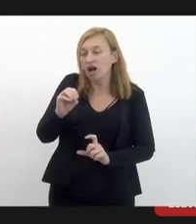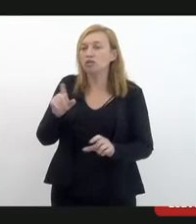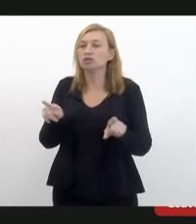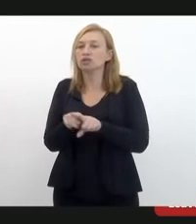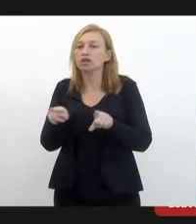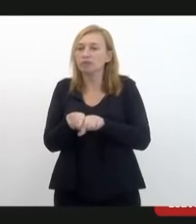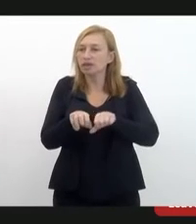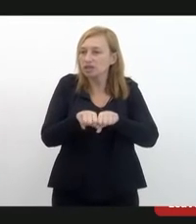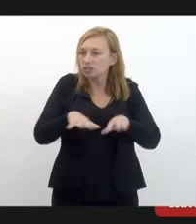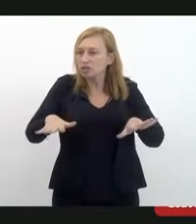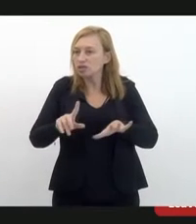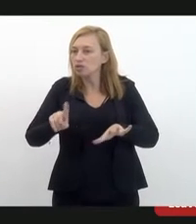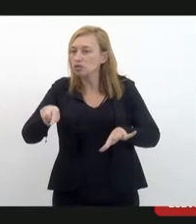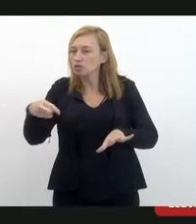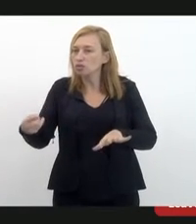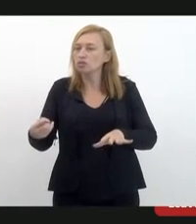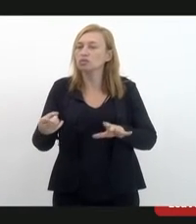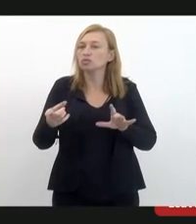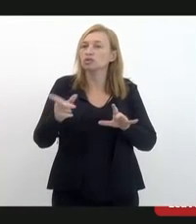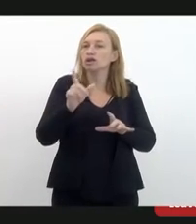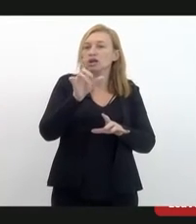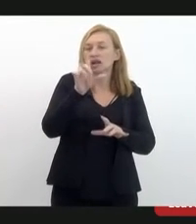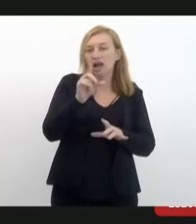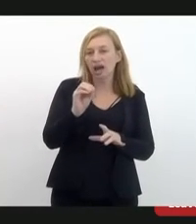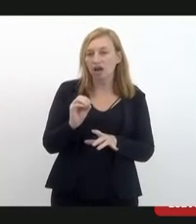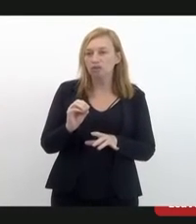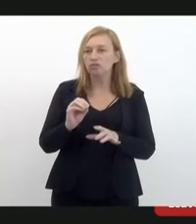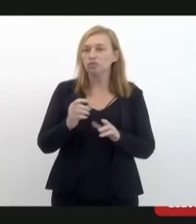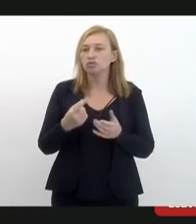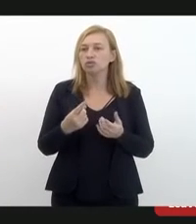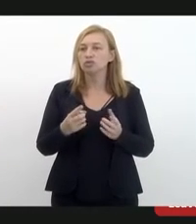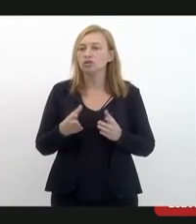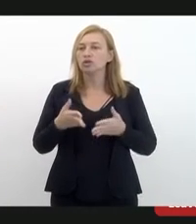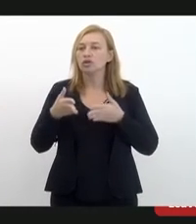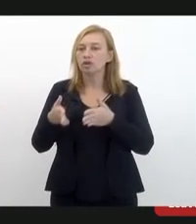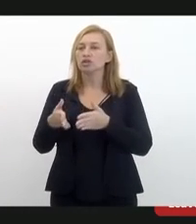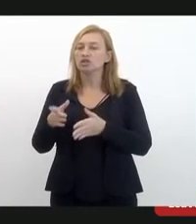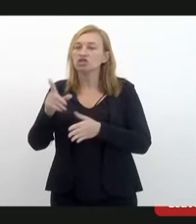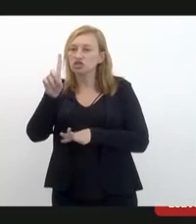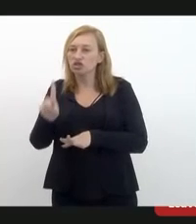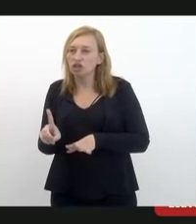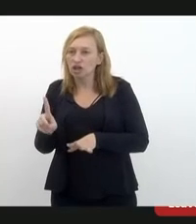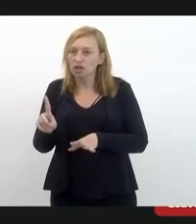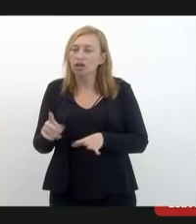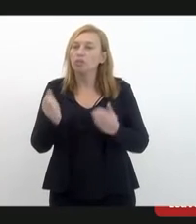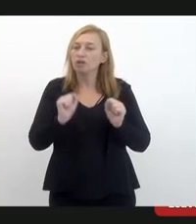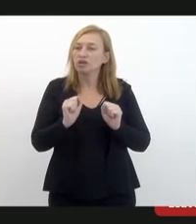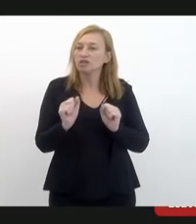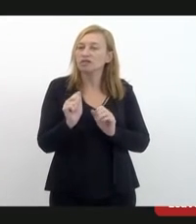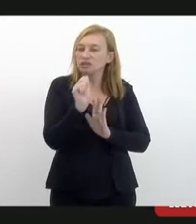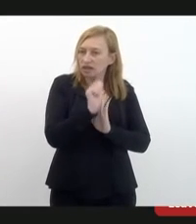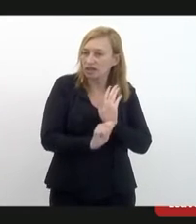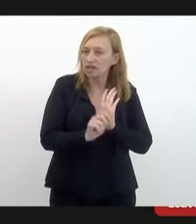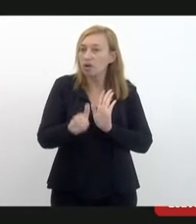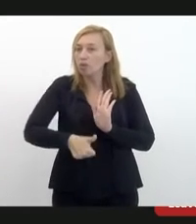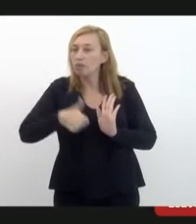é extensivo aos laudos preenchidos em formulários voltados para aquisição de direitos. Não podemos, é claro, fazer uma redação melhor,